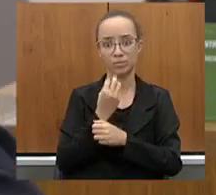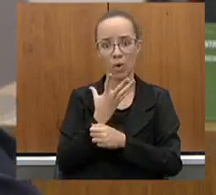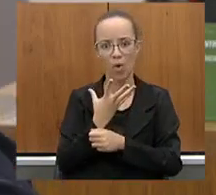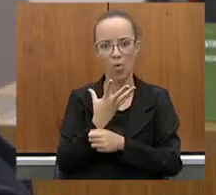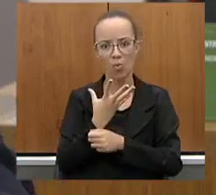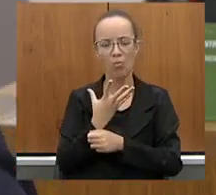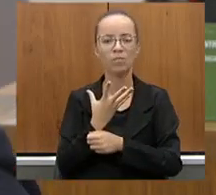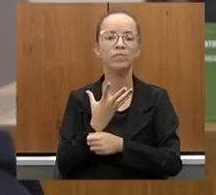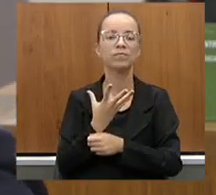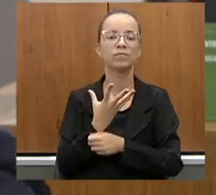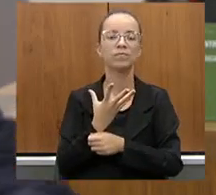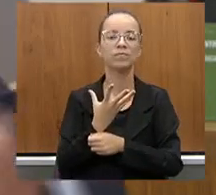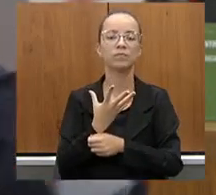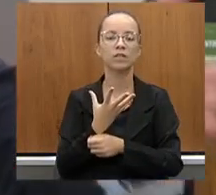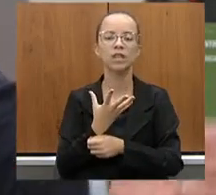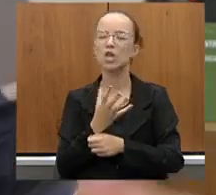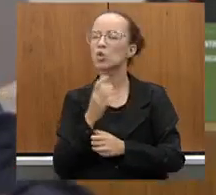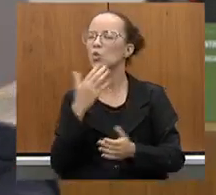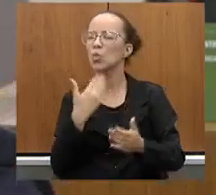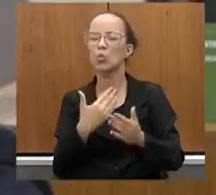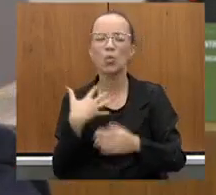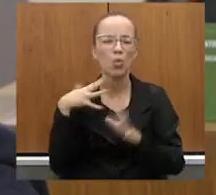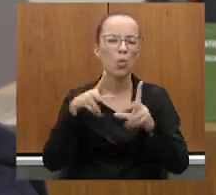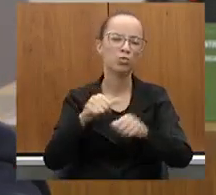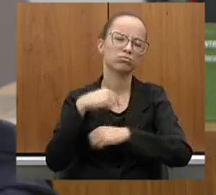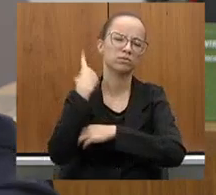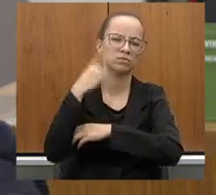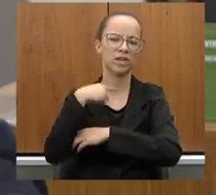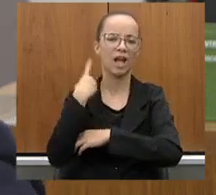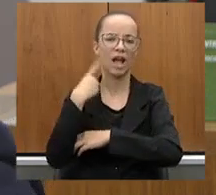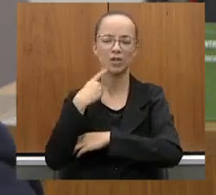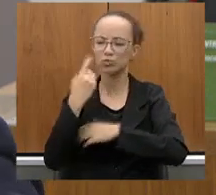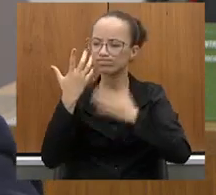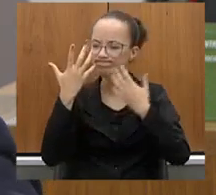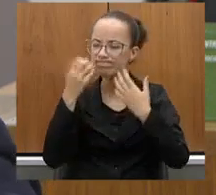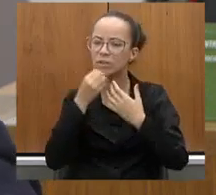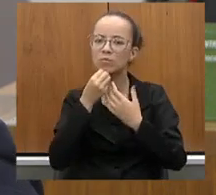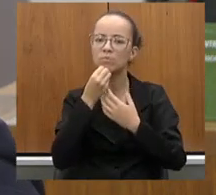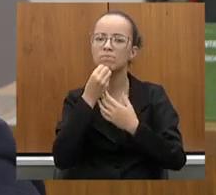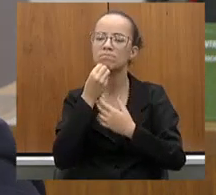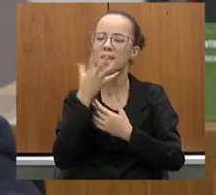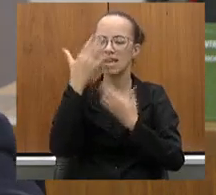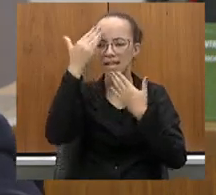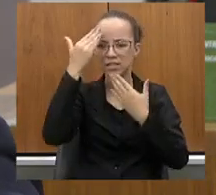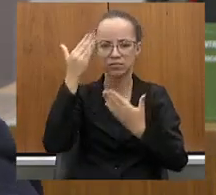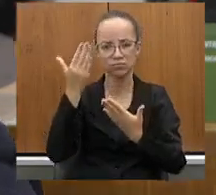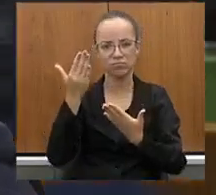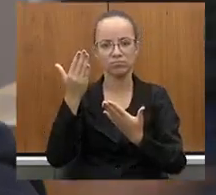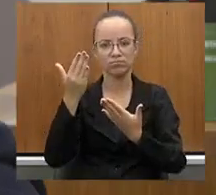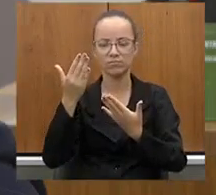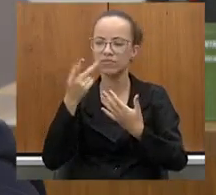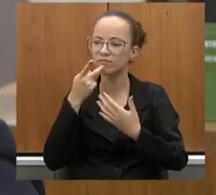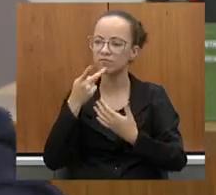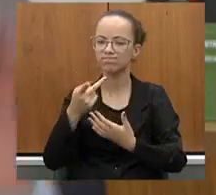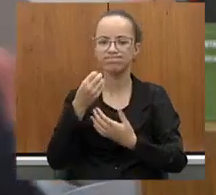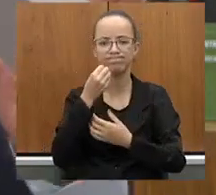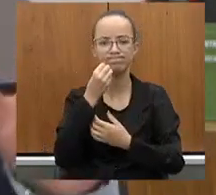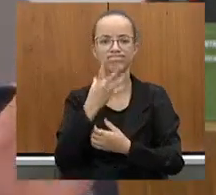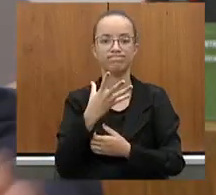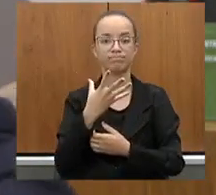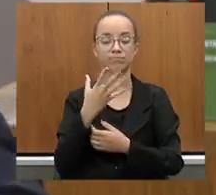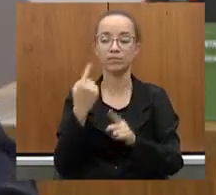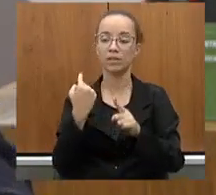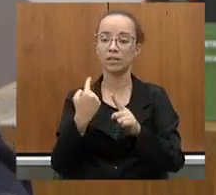que já estamos pudendo ouvir, todos os deputados aqui elogiando, agradecendo, enaltecendo e